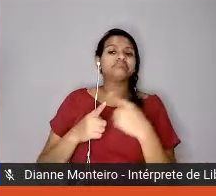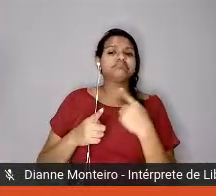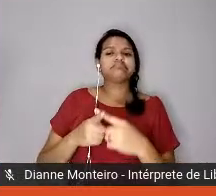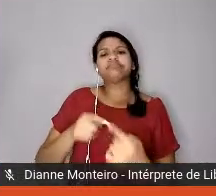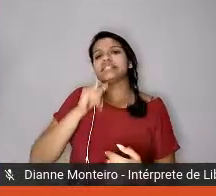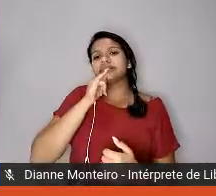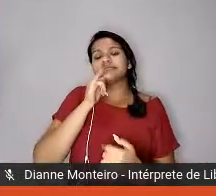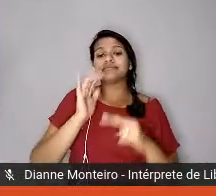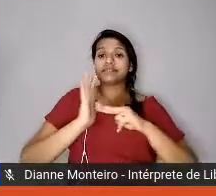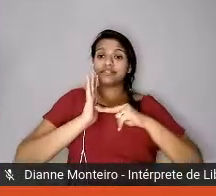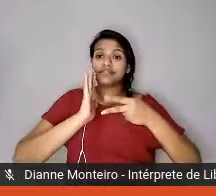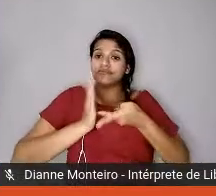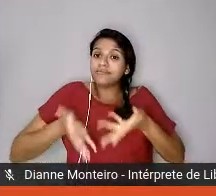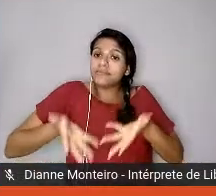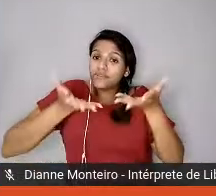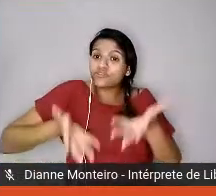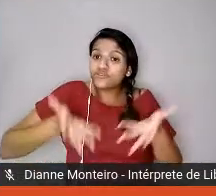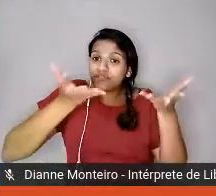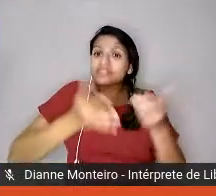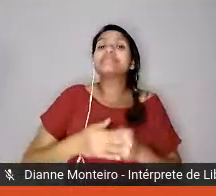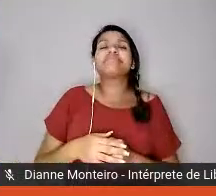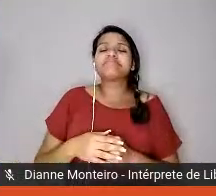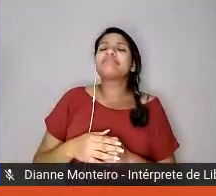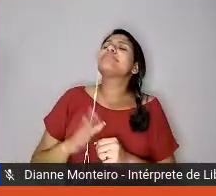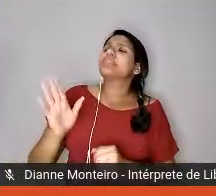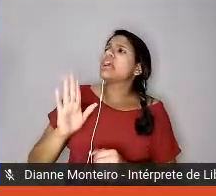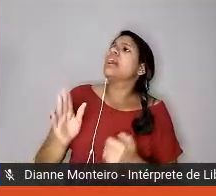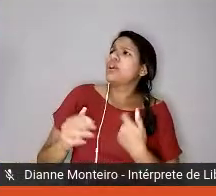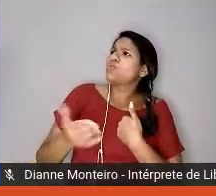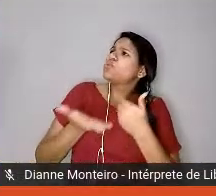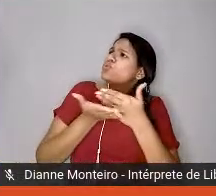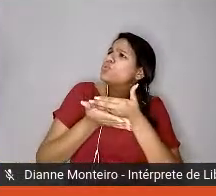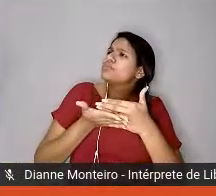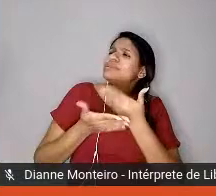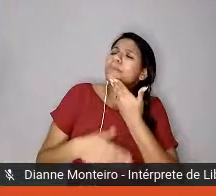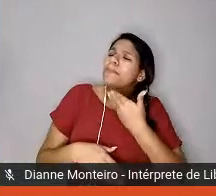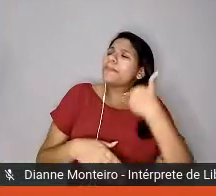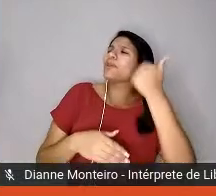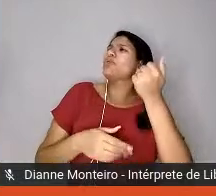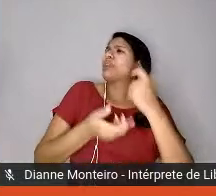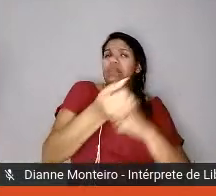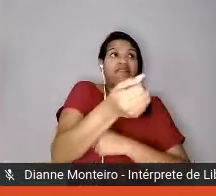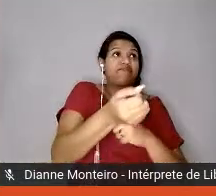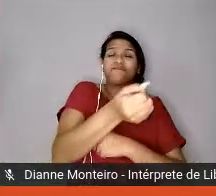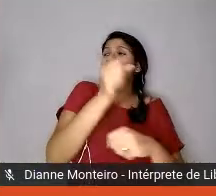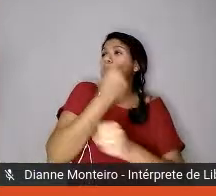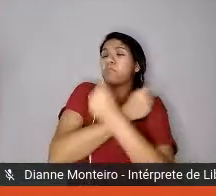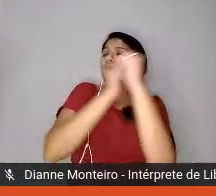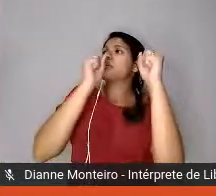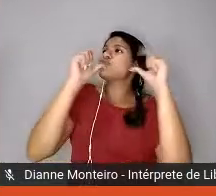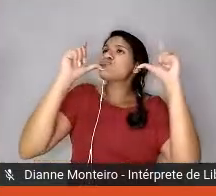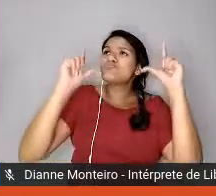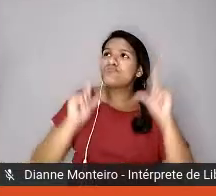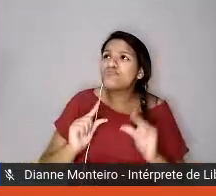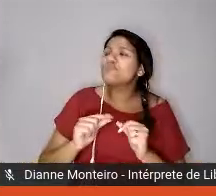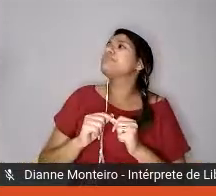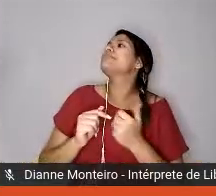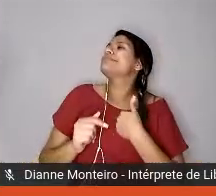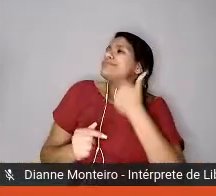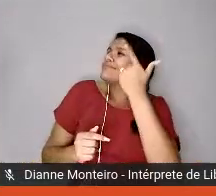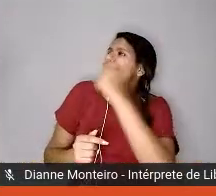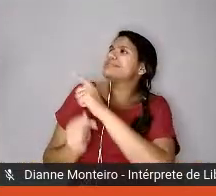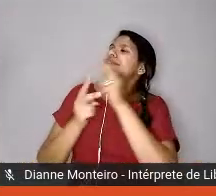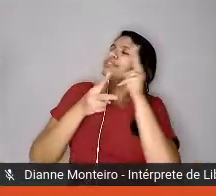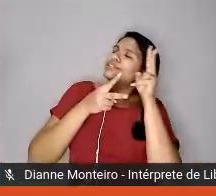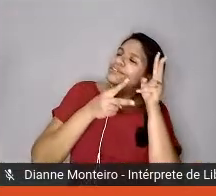muito, meu sono melhorou, meu estresse melhorou, então é um serviço de formiguinha, mas vale